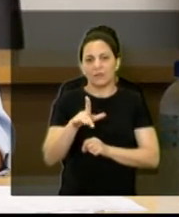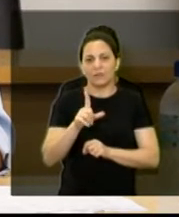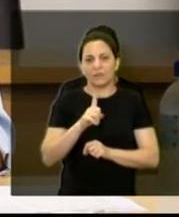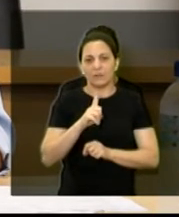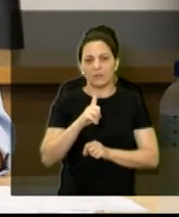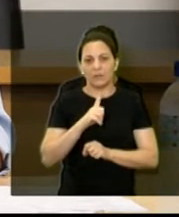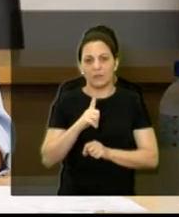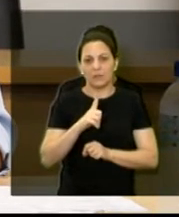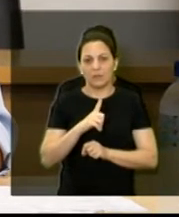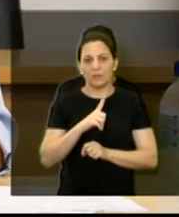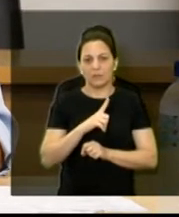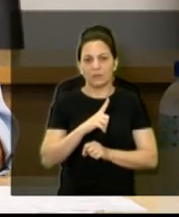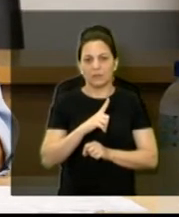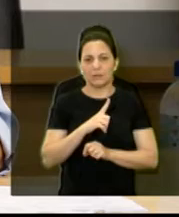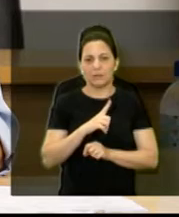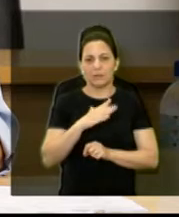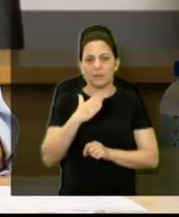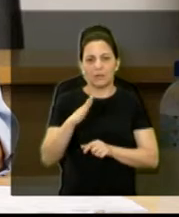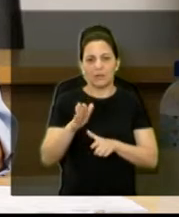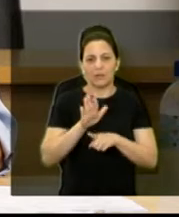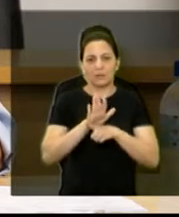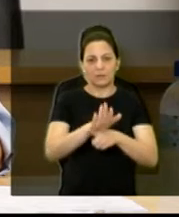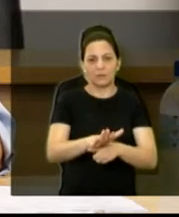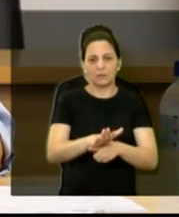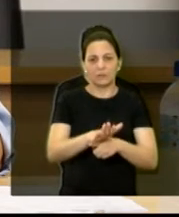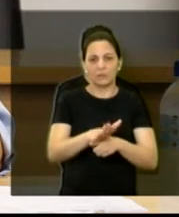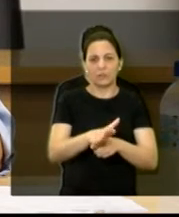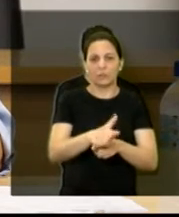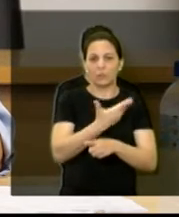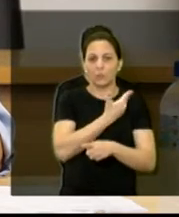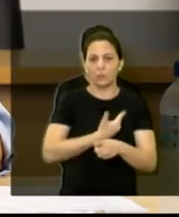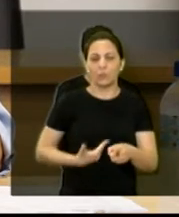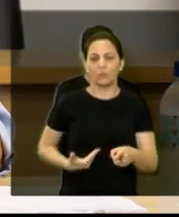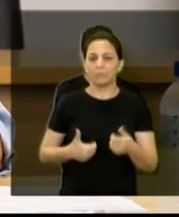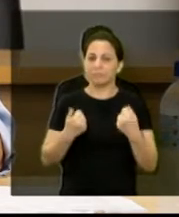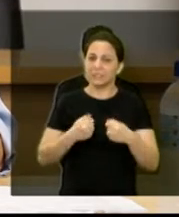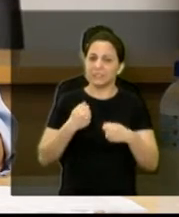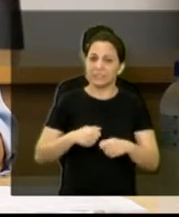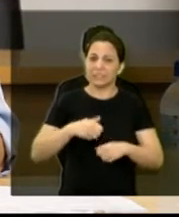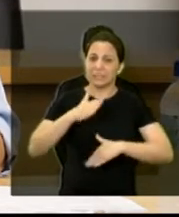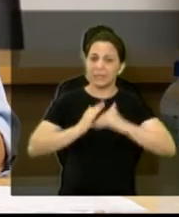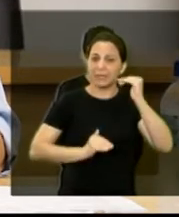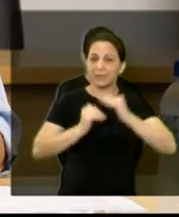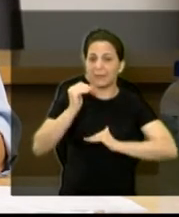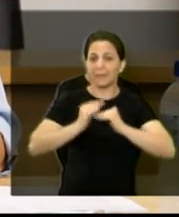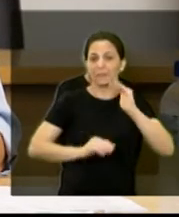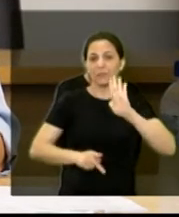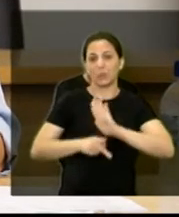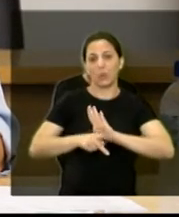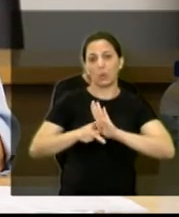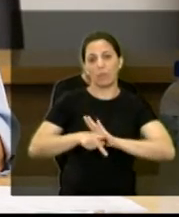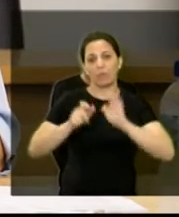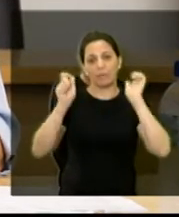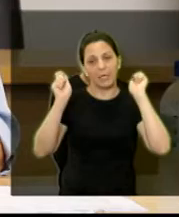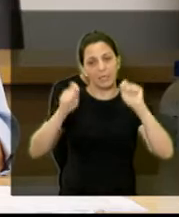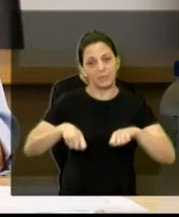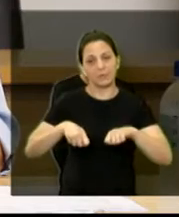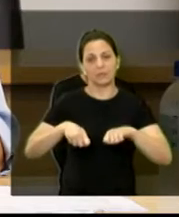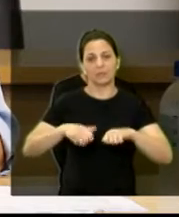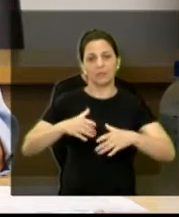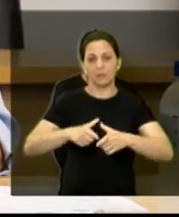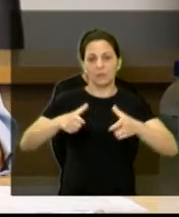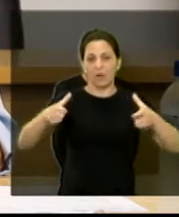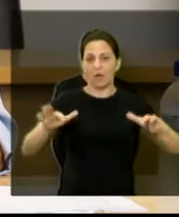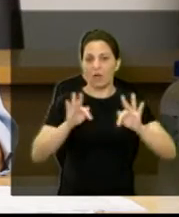o serviço público não está preparado para essas demandas crescentes e